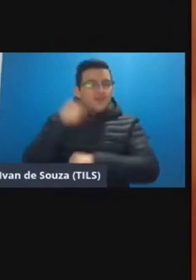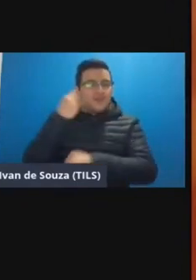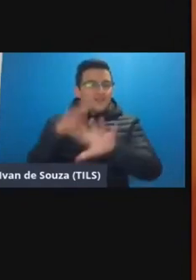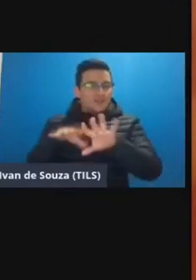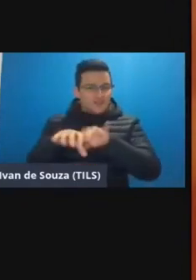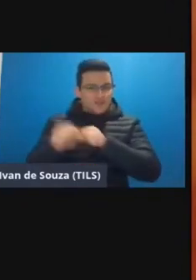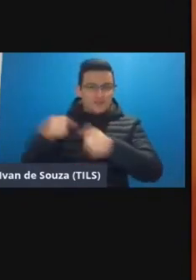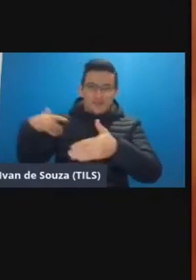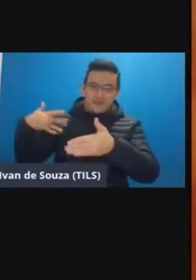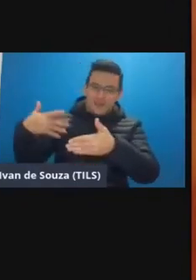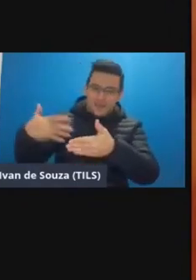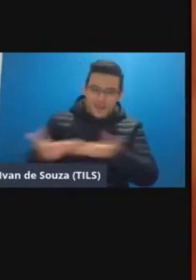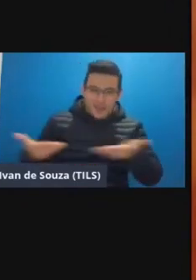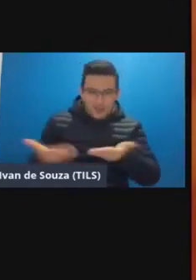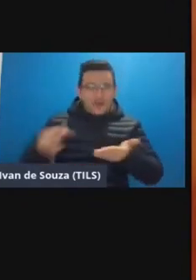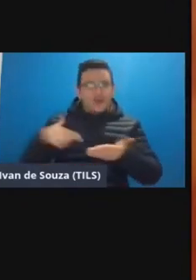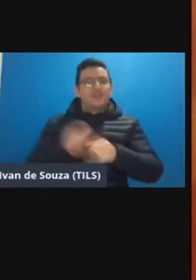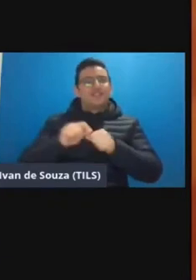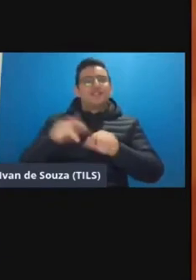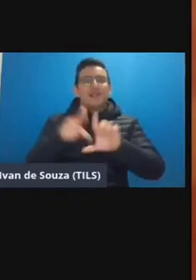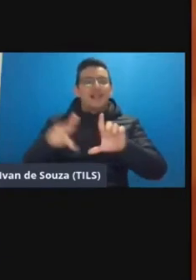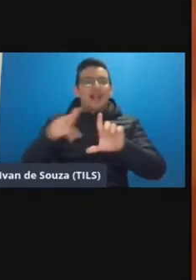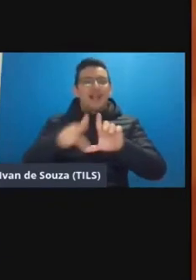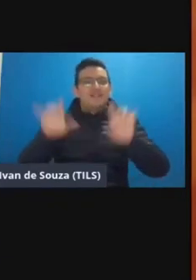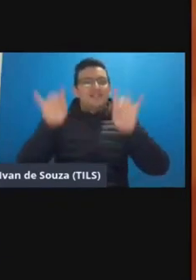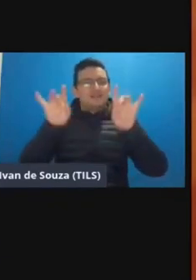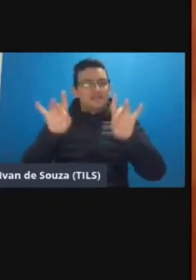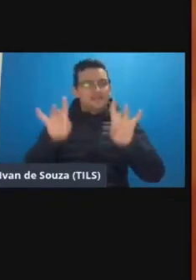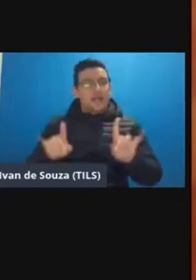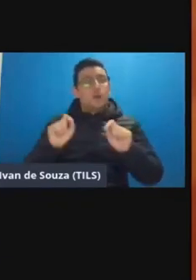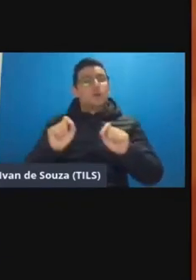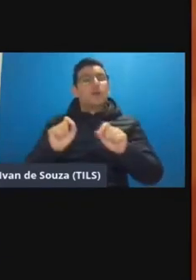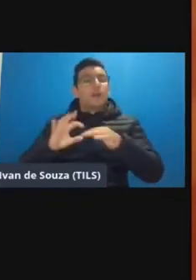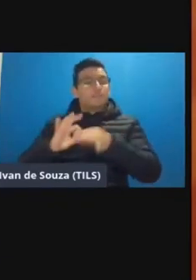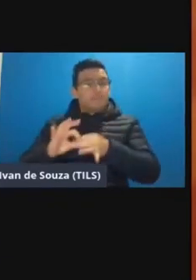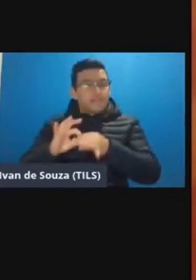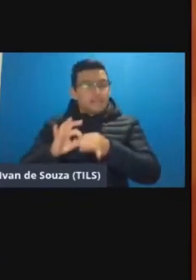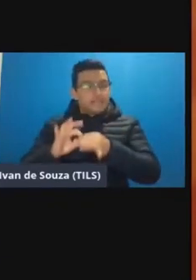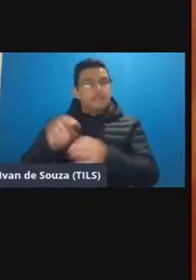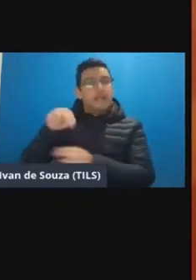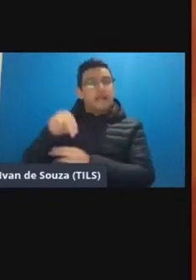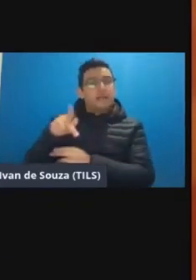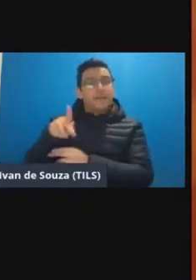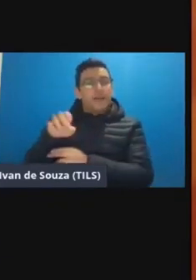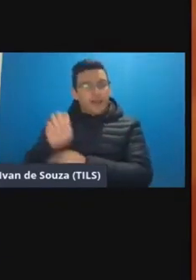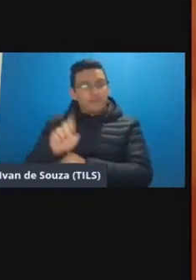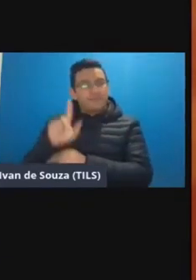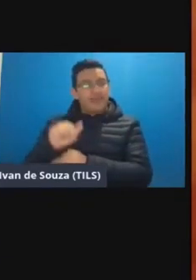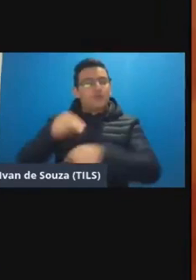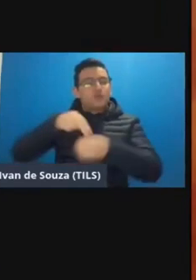até agora a gente vinha fazendo lives especialmente em parcerias com os NTS que são os núcleos de